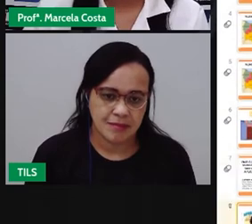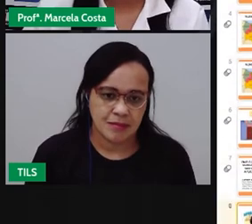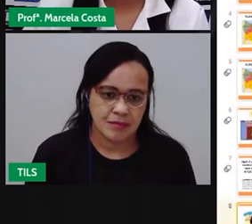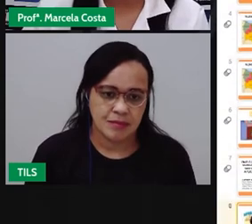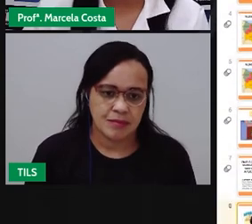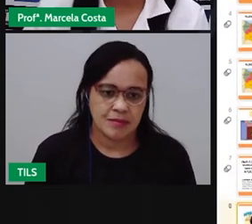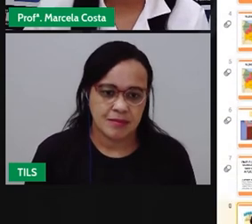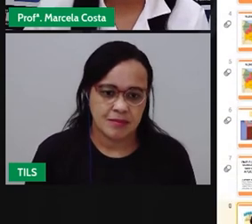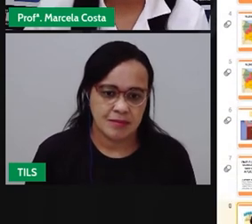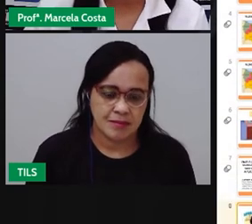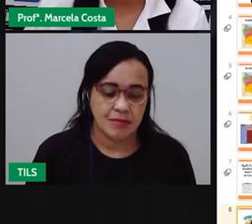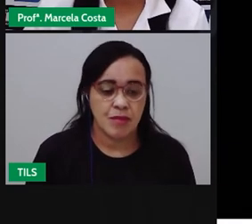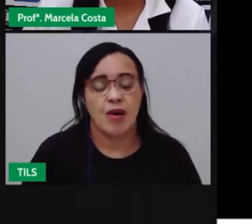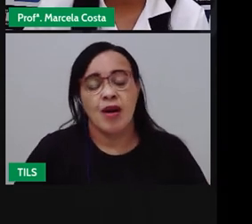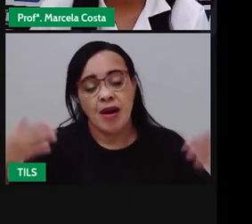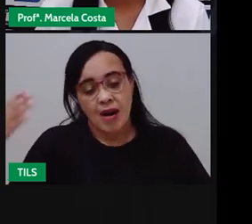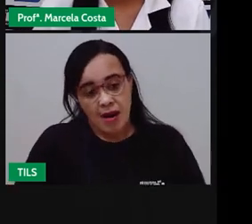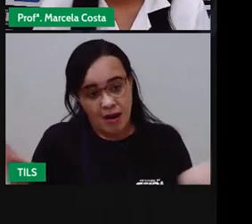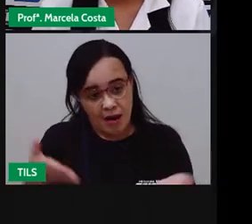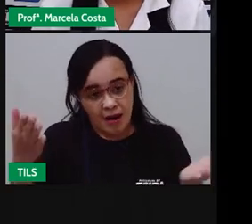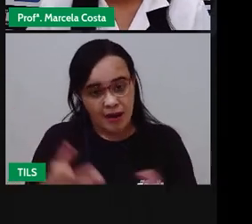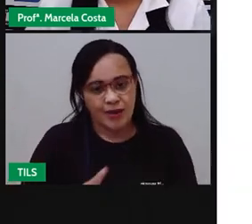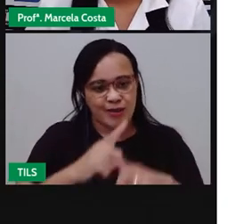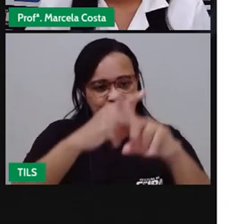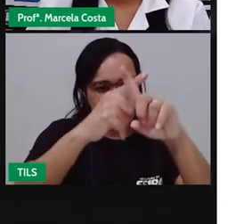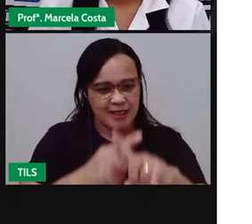Agora eu tenho um desafio para vocês.